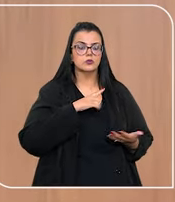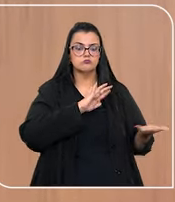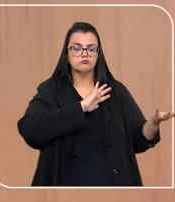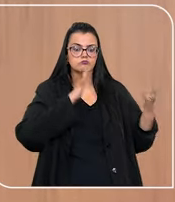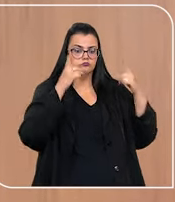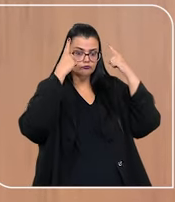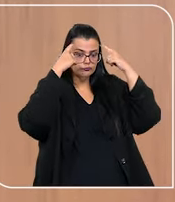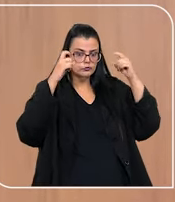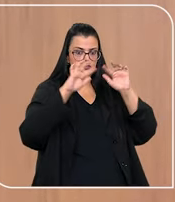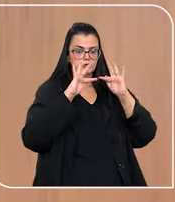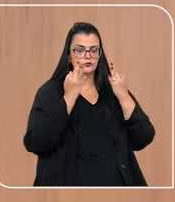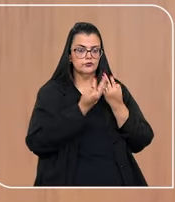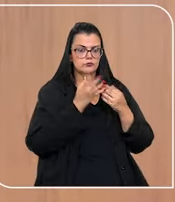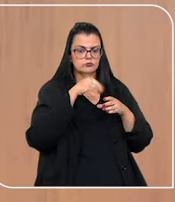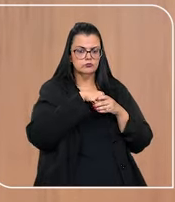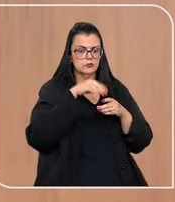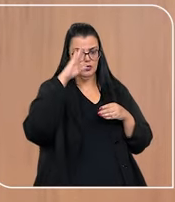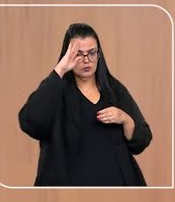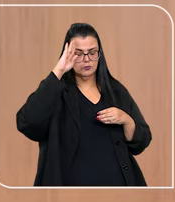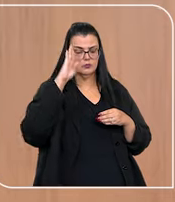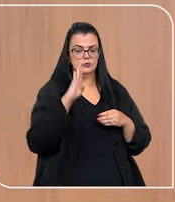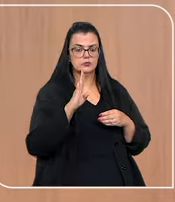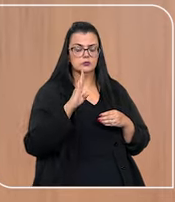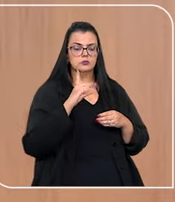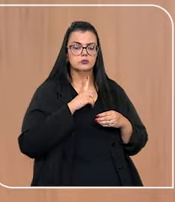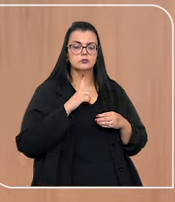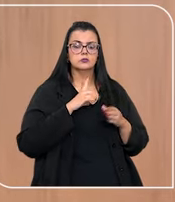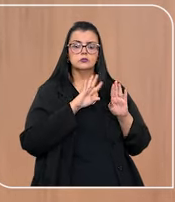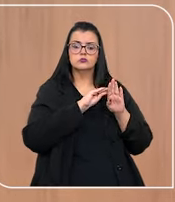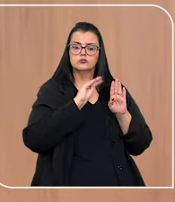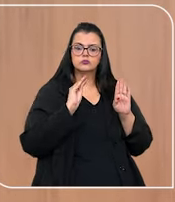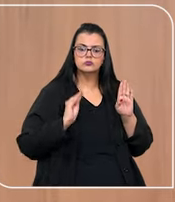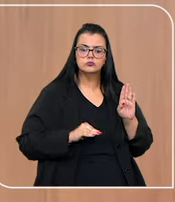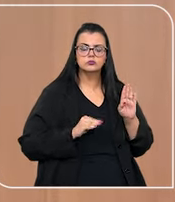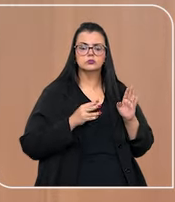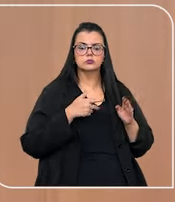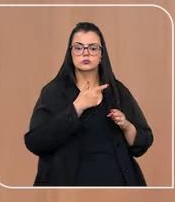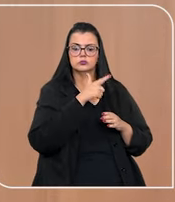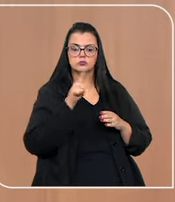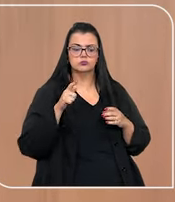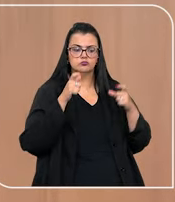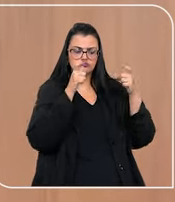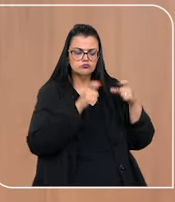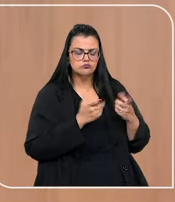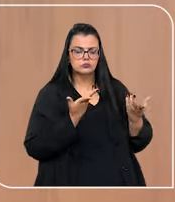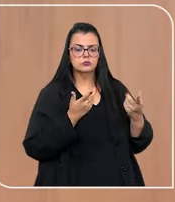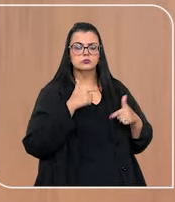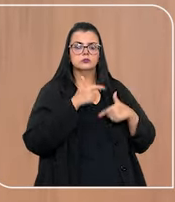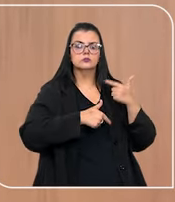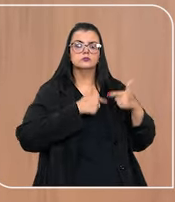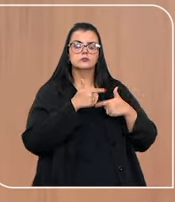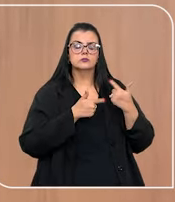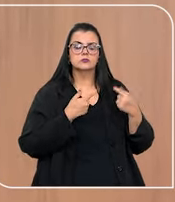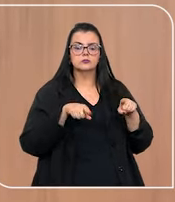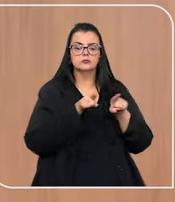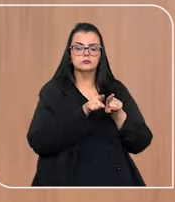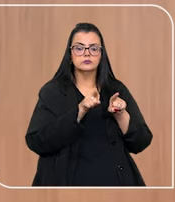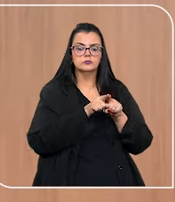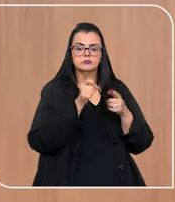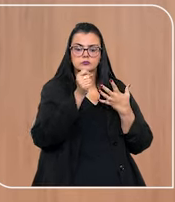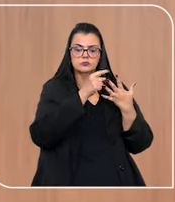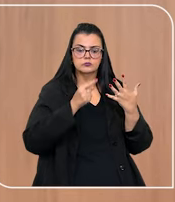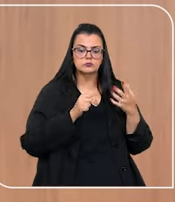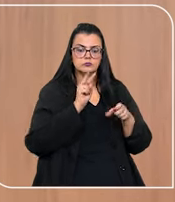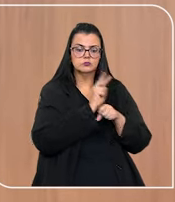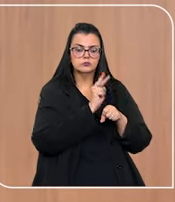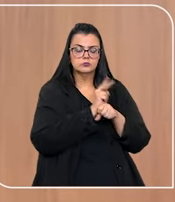em situação de violência doméstica familiar, ela tenha prioridade na remoção da sua lotação de trabalho. Nós temos também